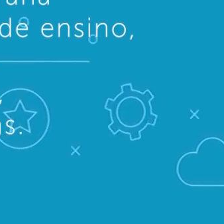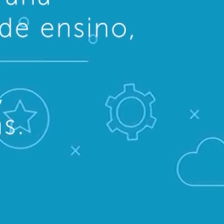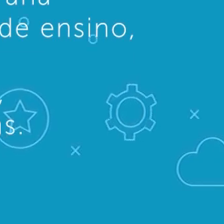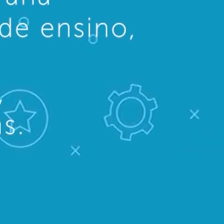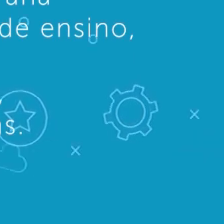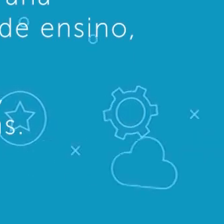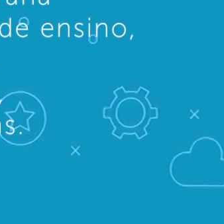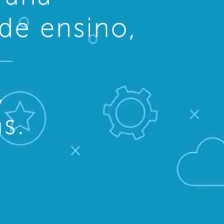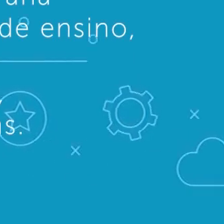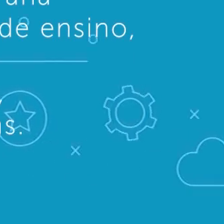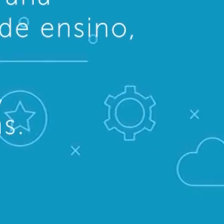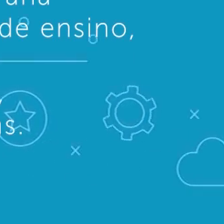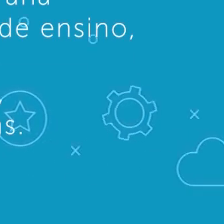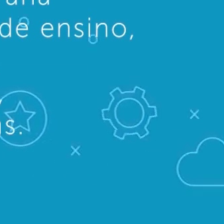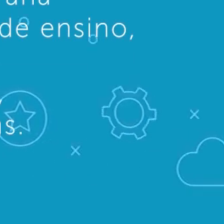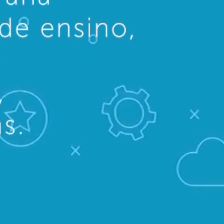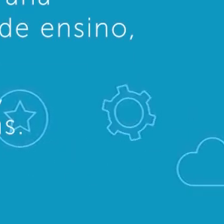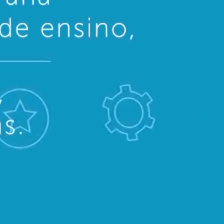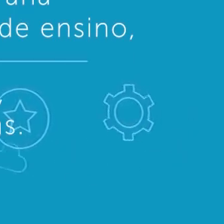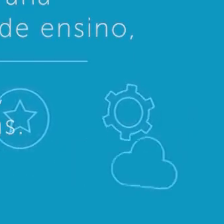Tchau, tchau!